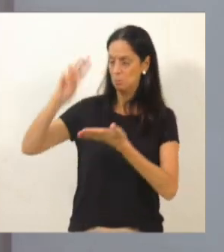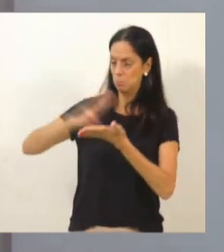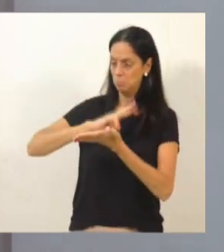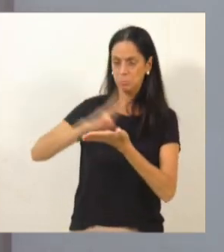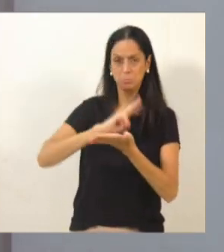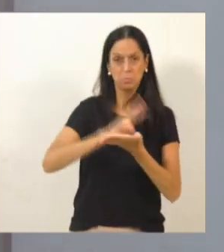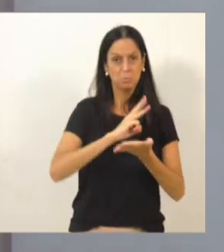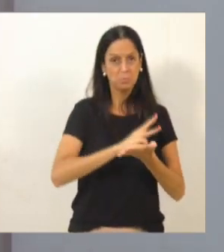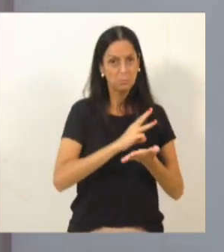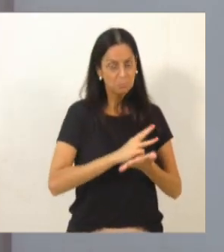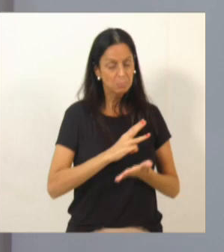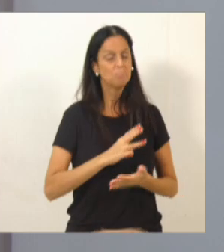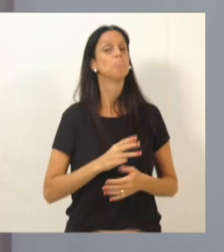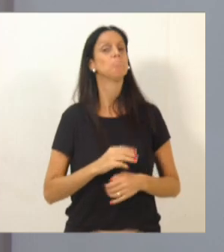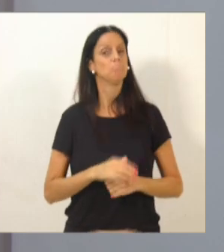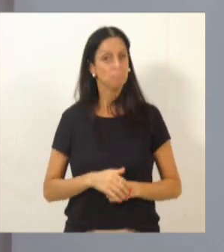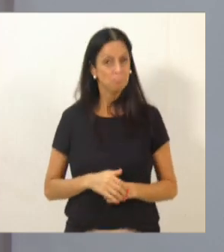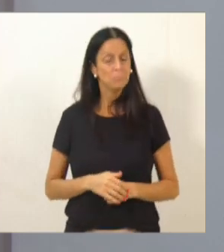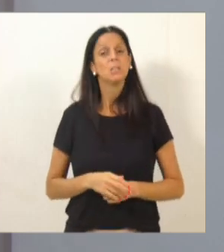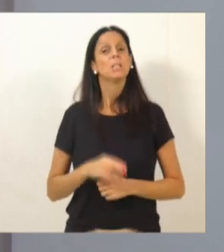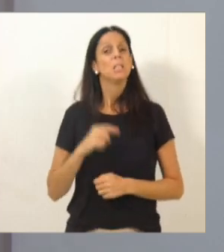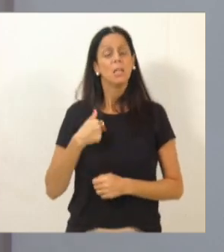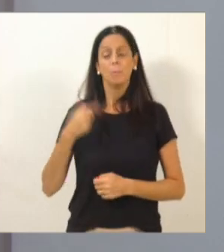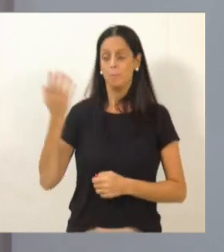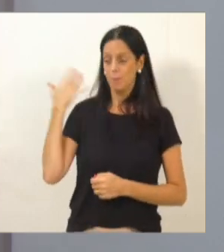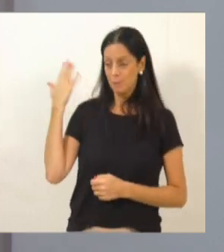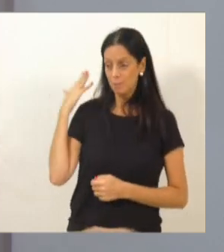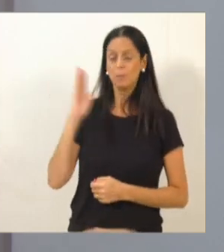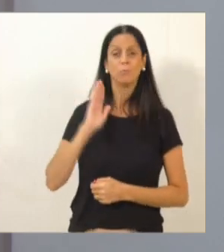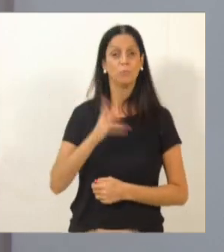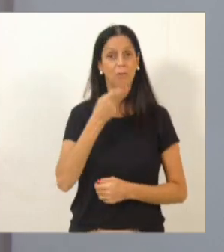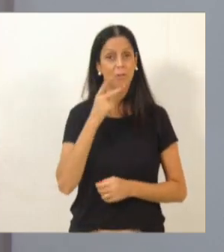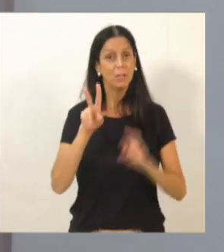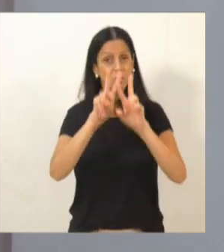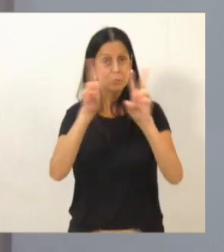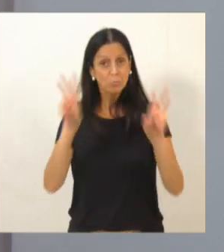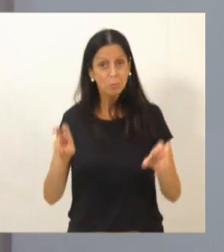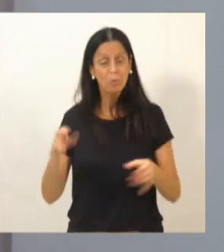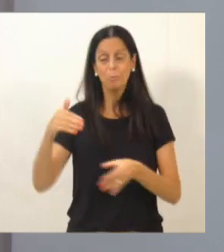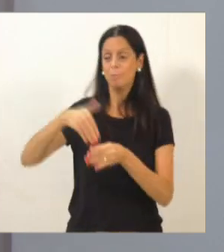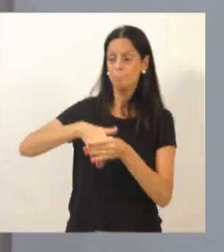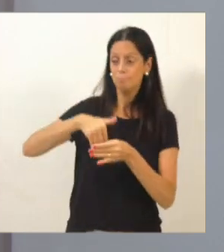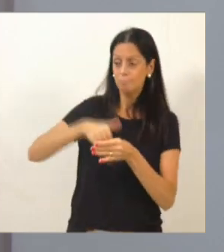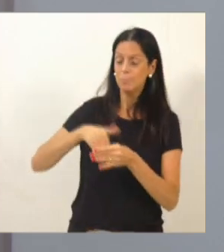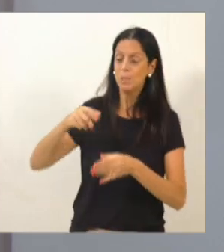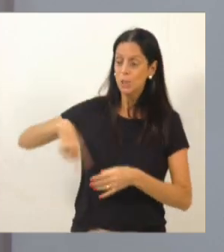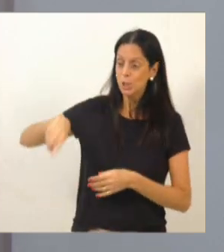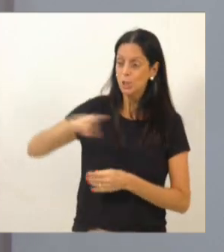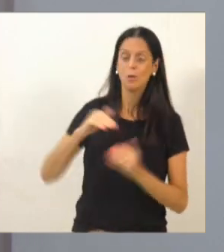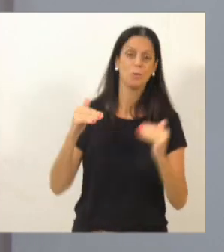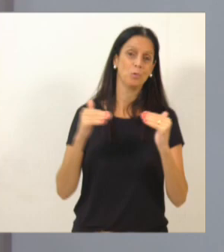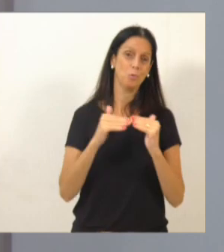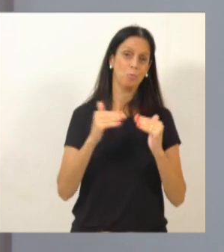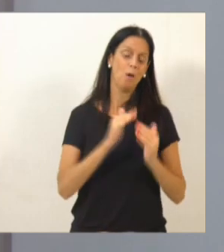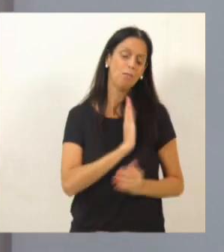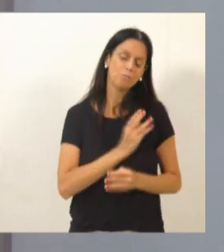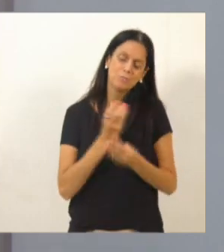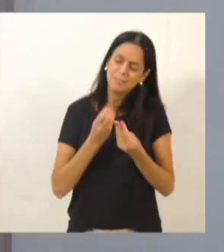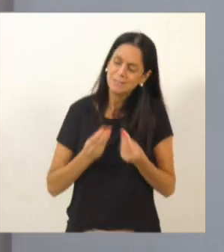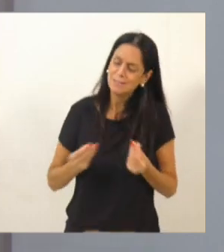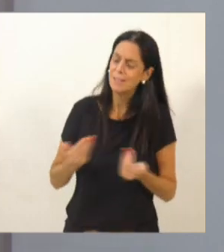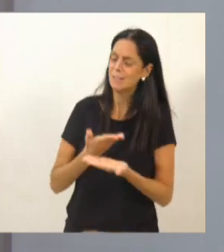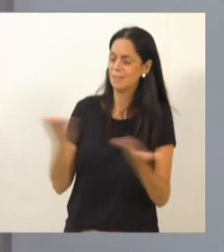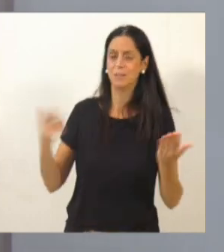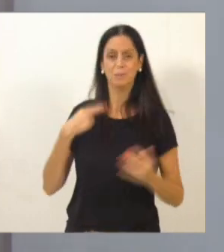destacar também em todas as nossas falas a votação unânime e a sensibilidade dos vereadores dessa casa. E tenho visto isso, e muitos, inclusive,